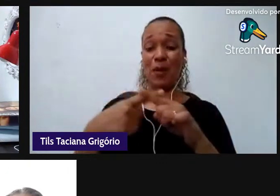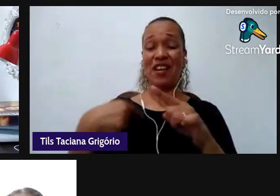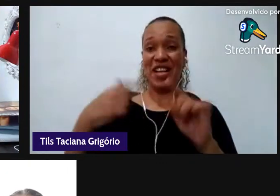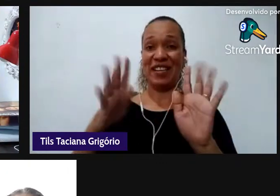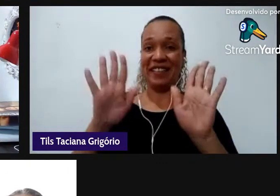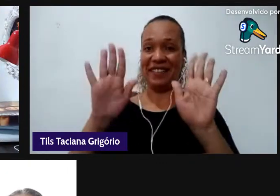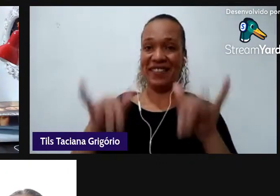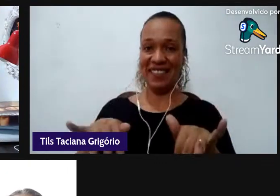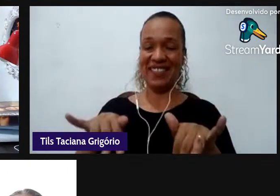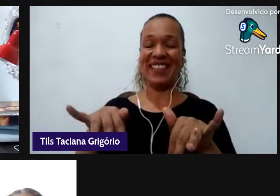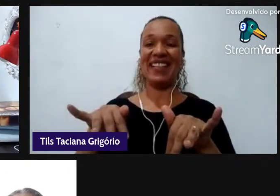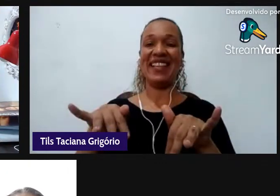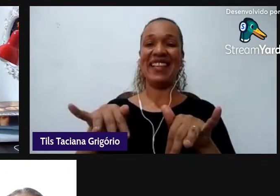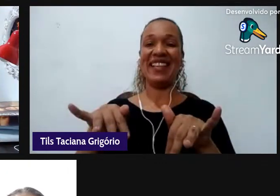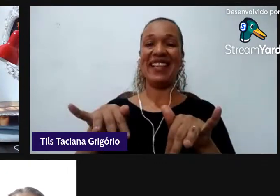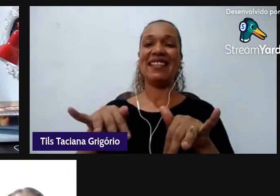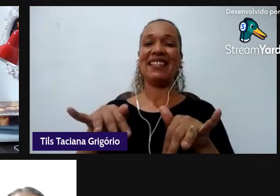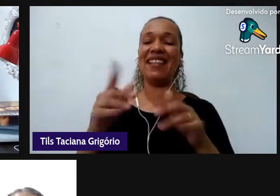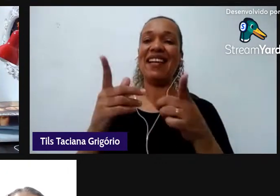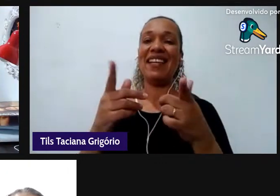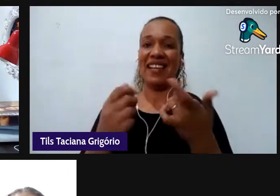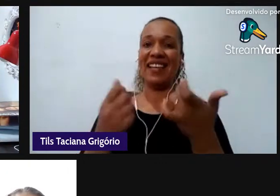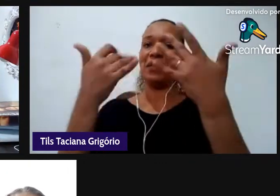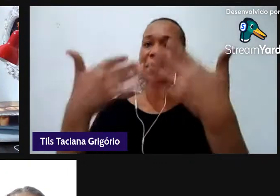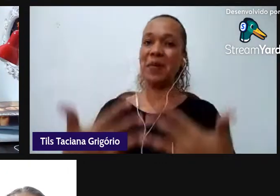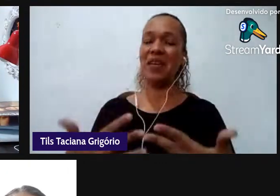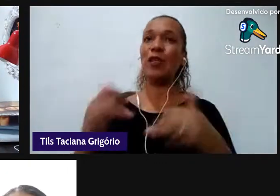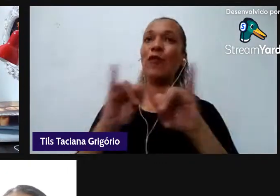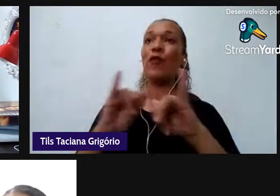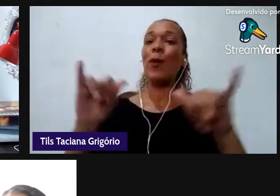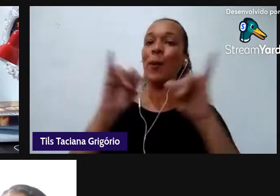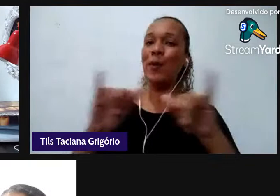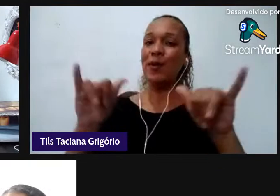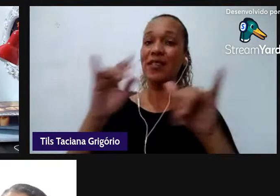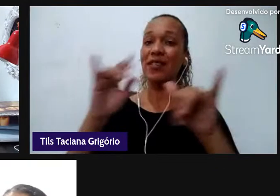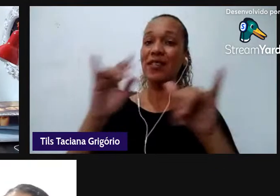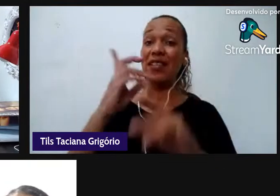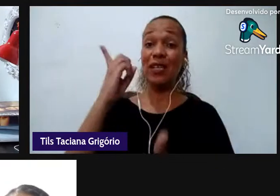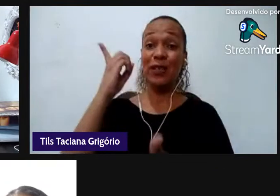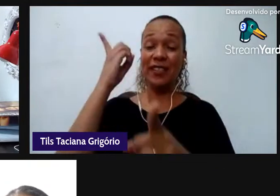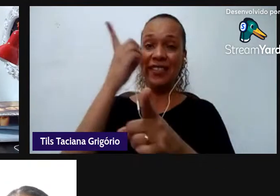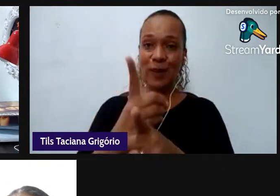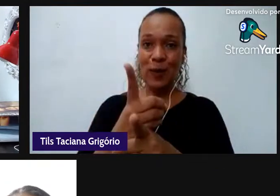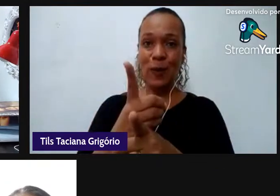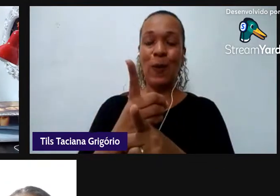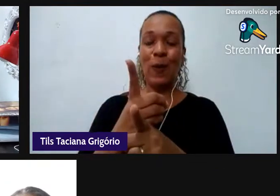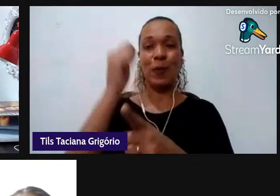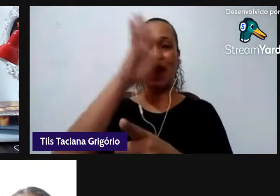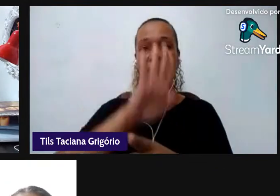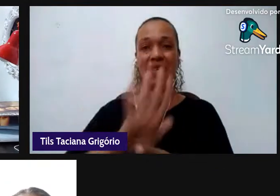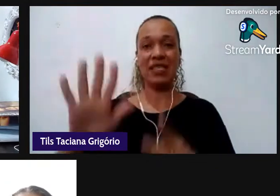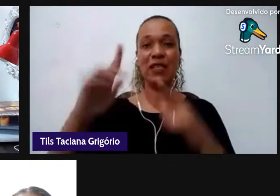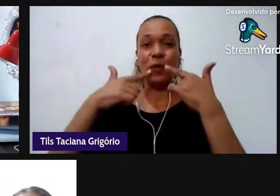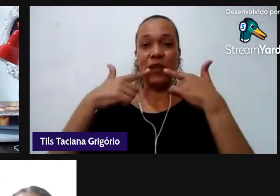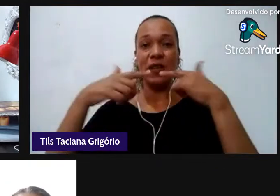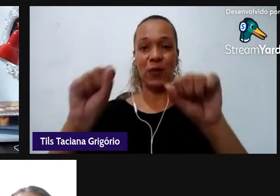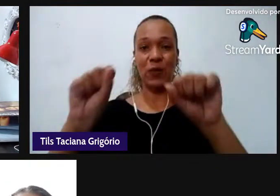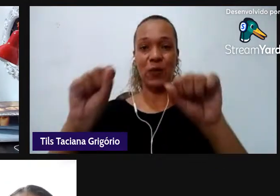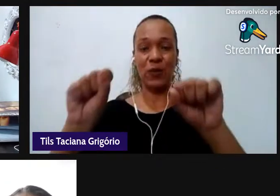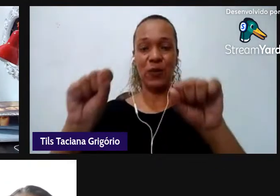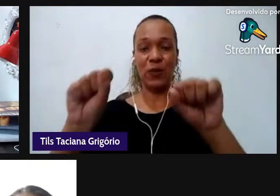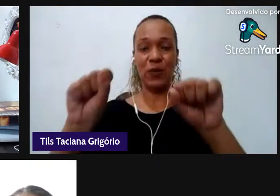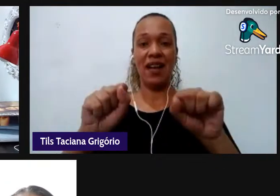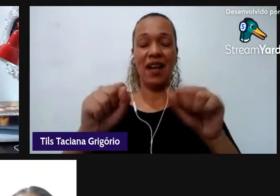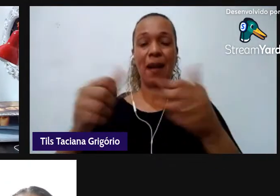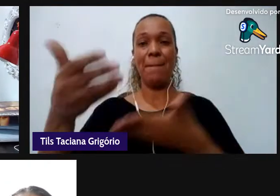trazendo a notícia que o nosso encontro nacional de linguística aplicada ele está no